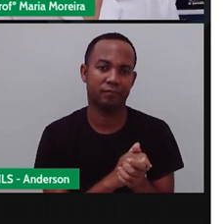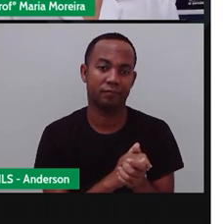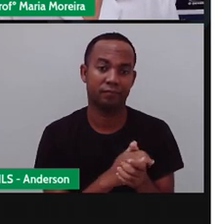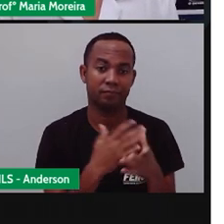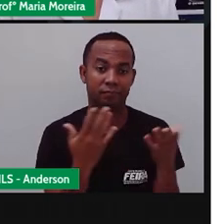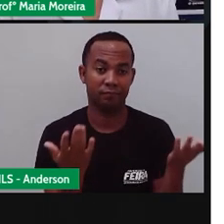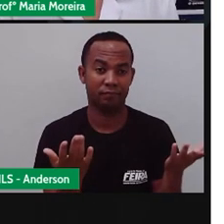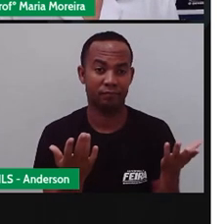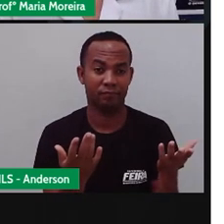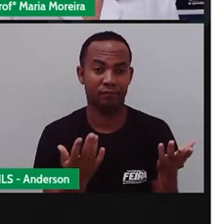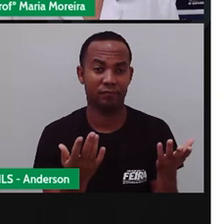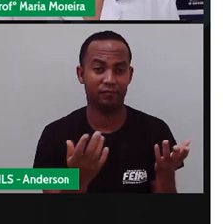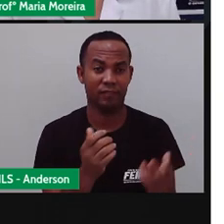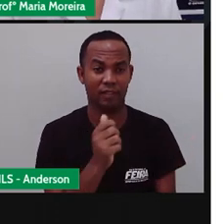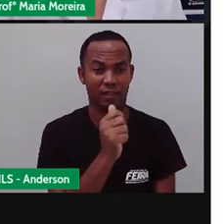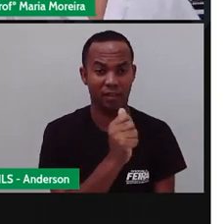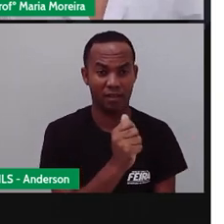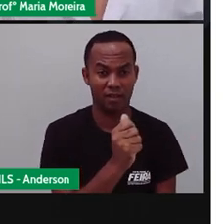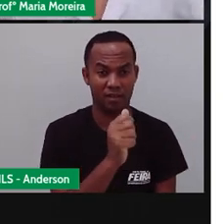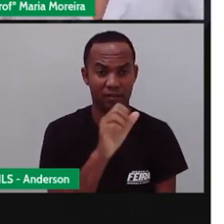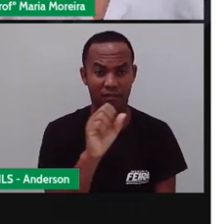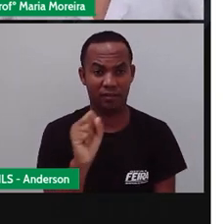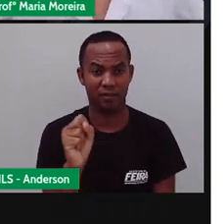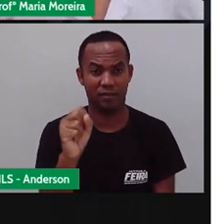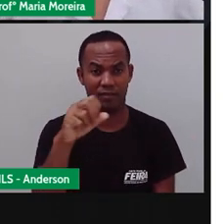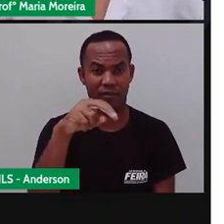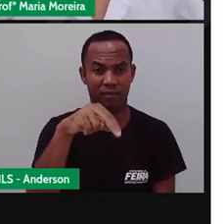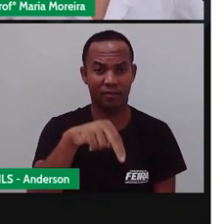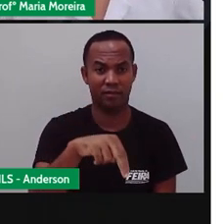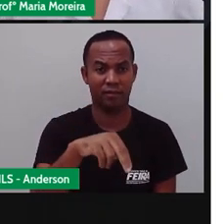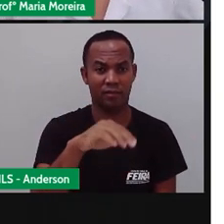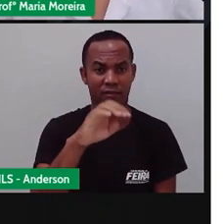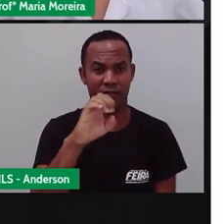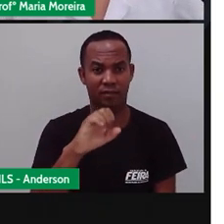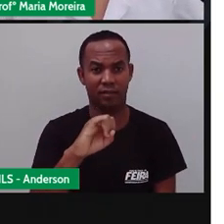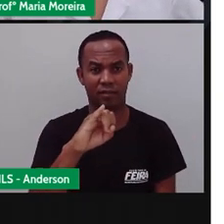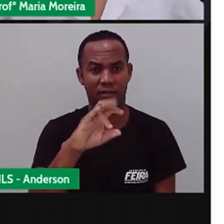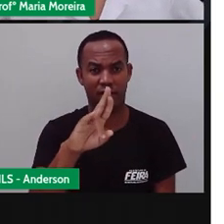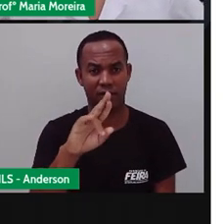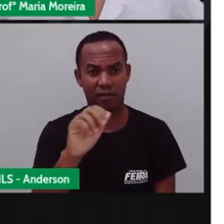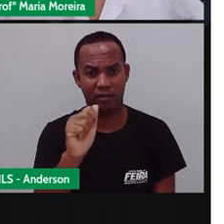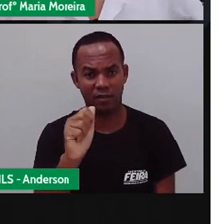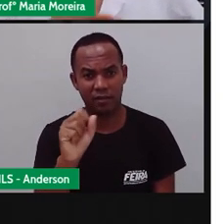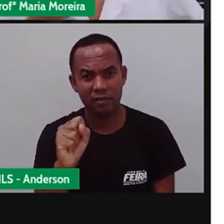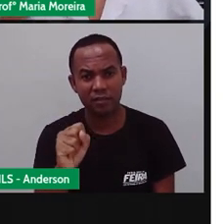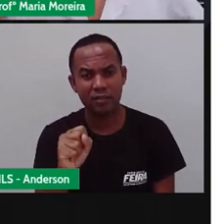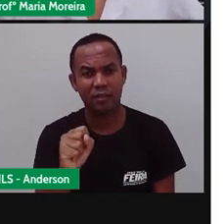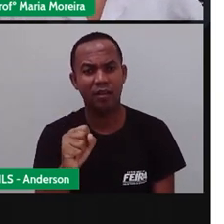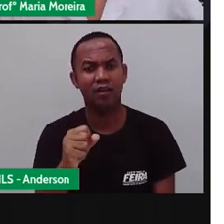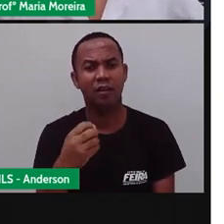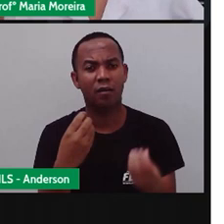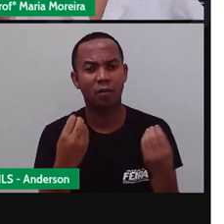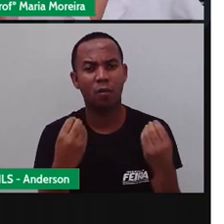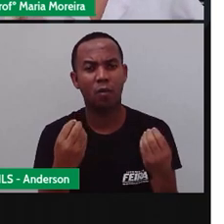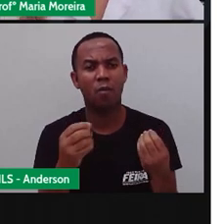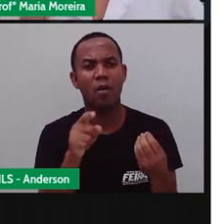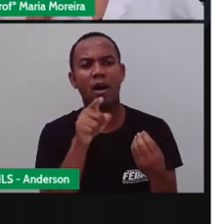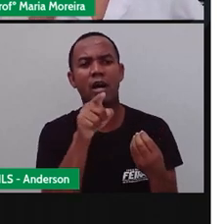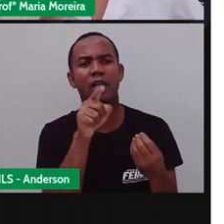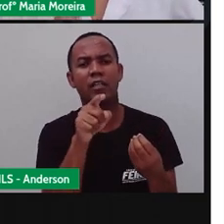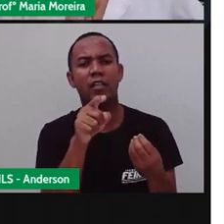Asneiras, Américo. Pois então, aqui mesmo, neste pomar,